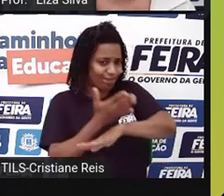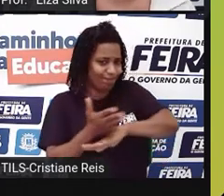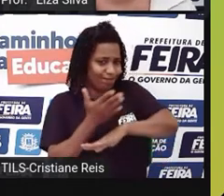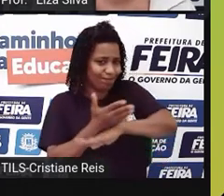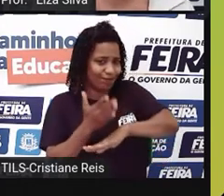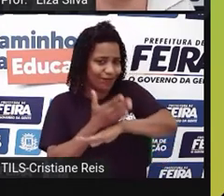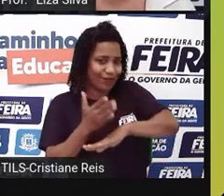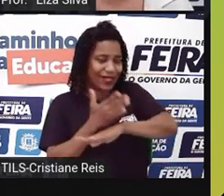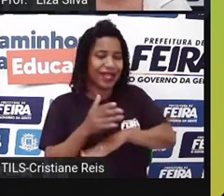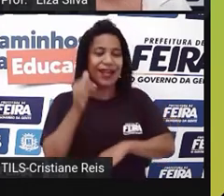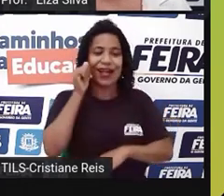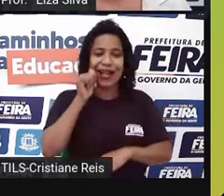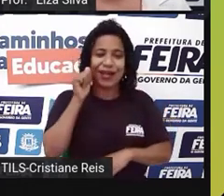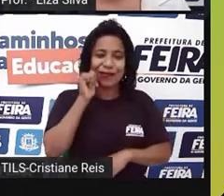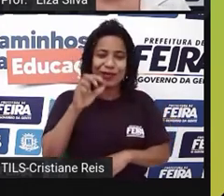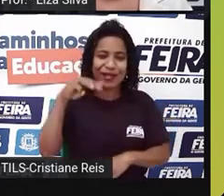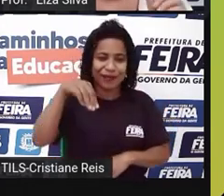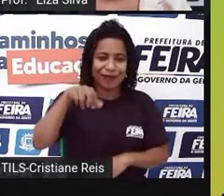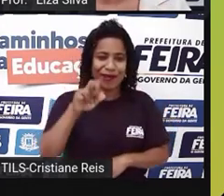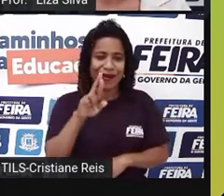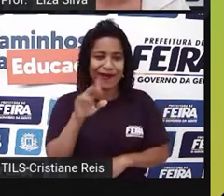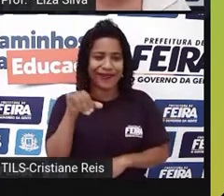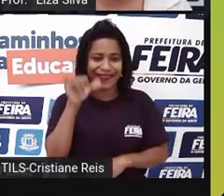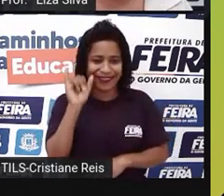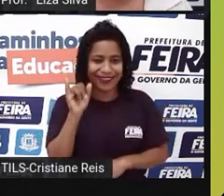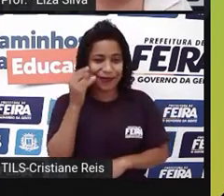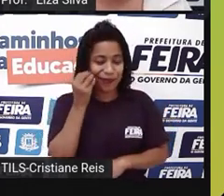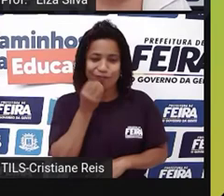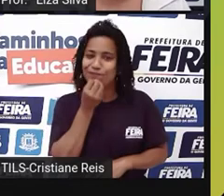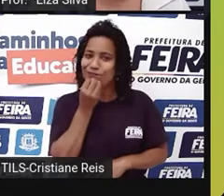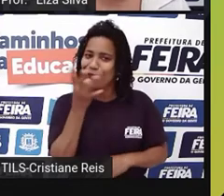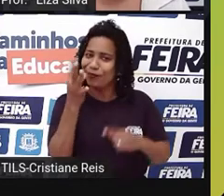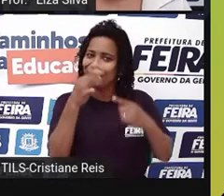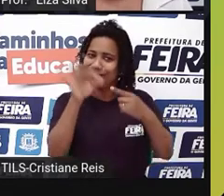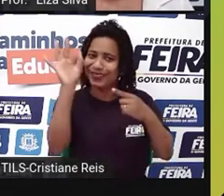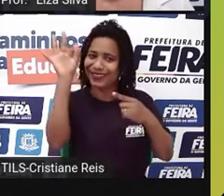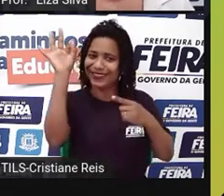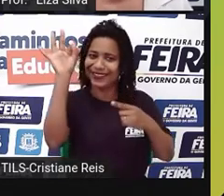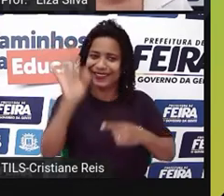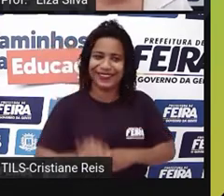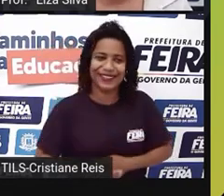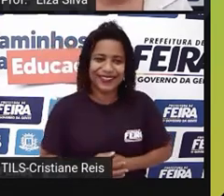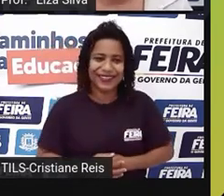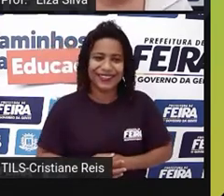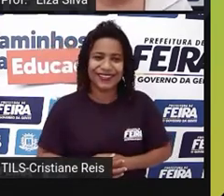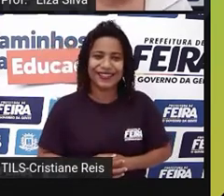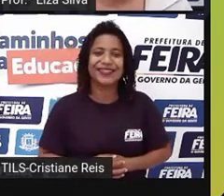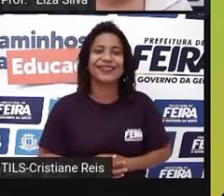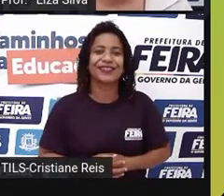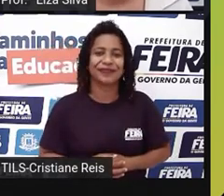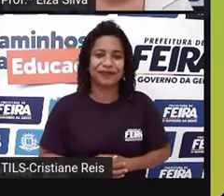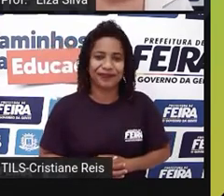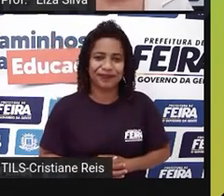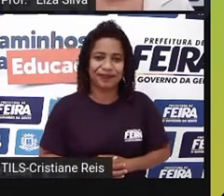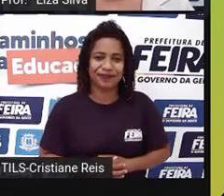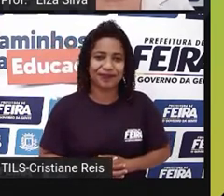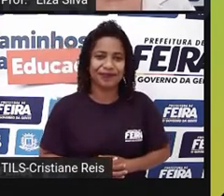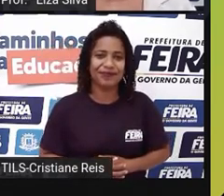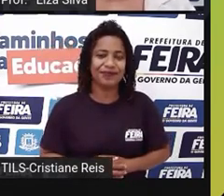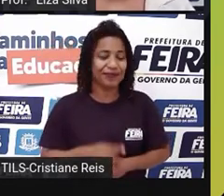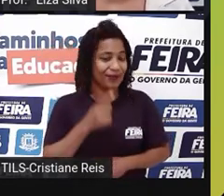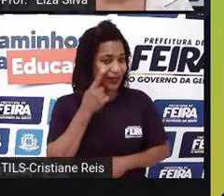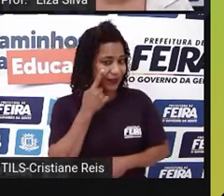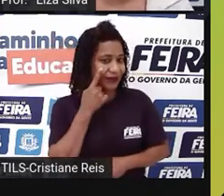isso que a Mary mostrou durante a entrevista. Ponto para a Mary, ok? Mary, olha aqui. She is